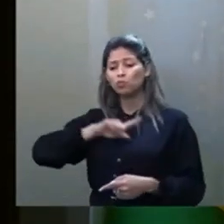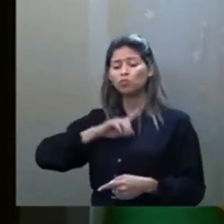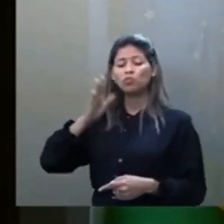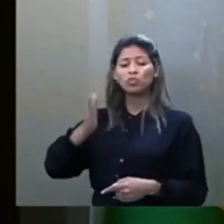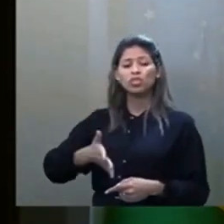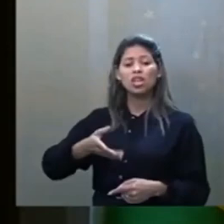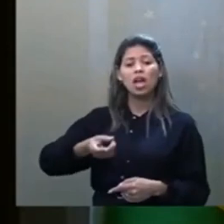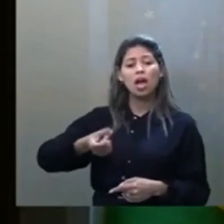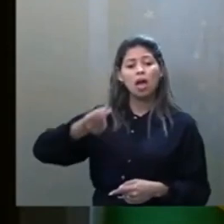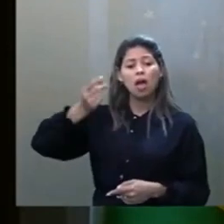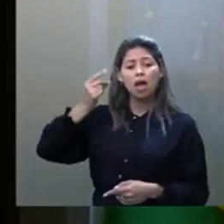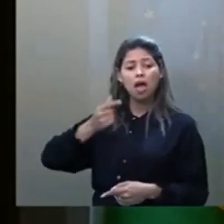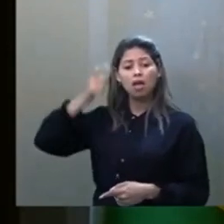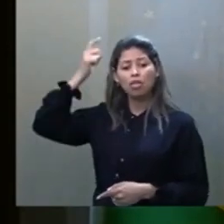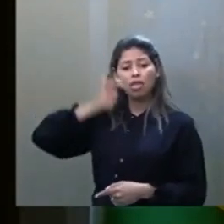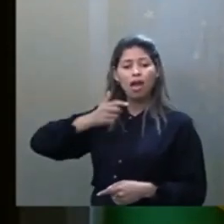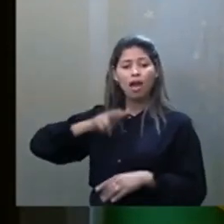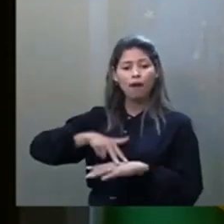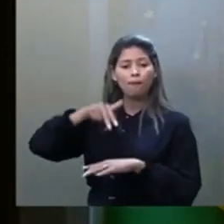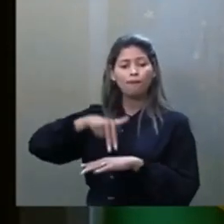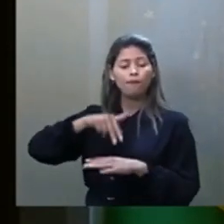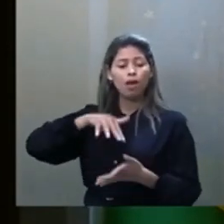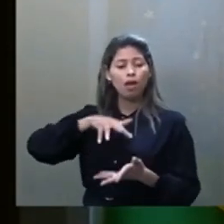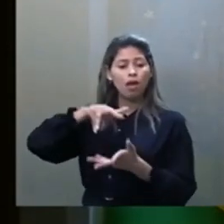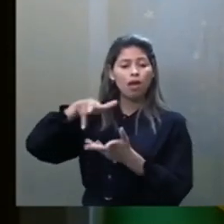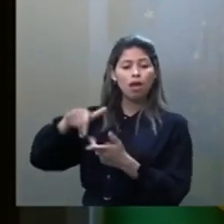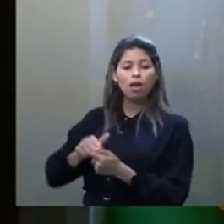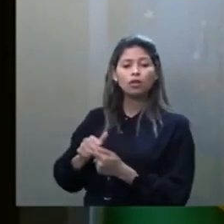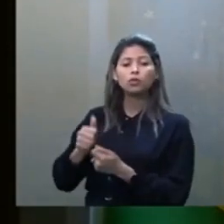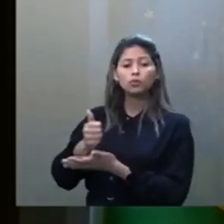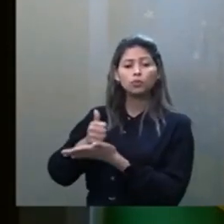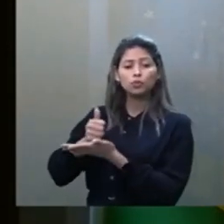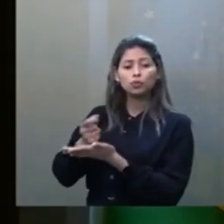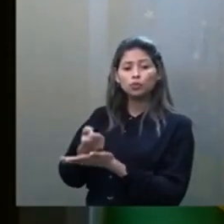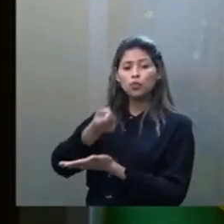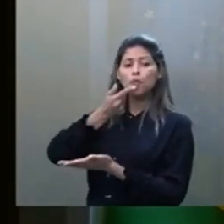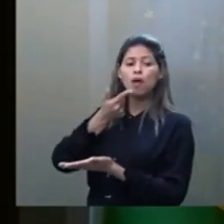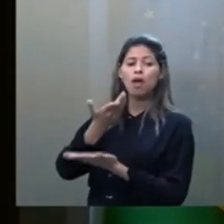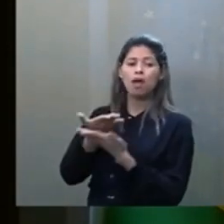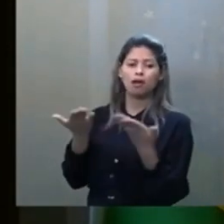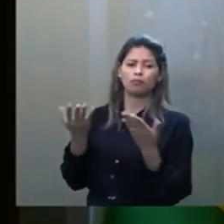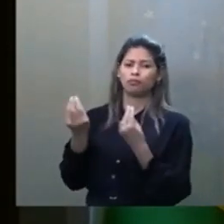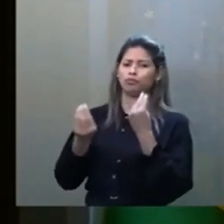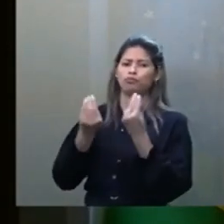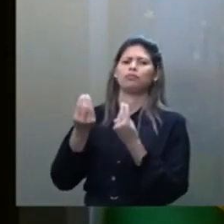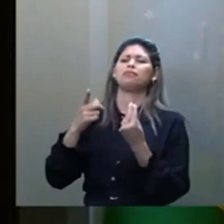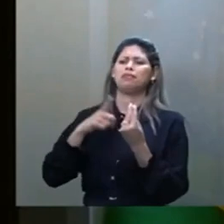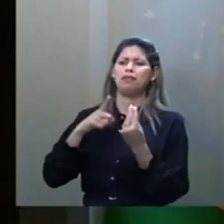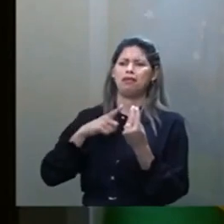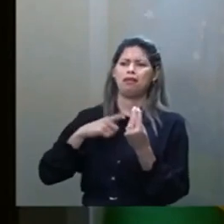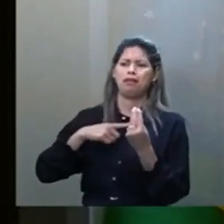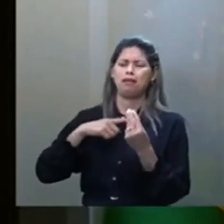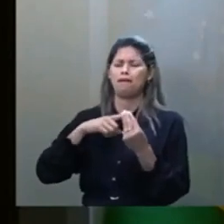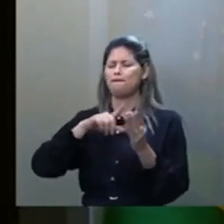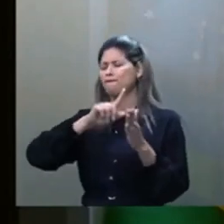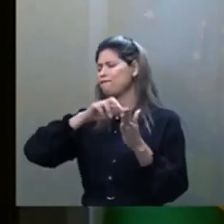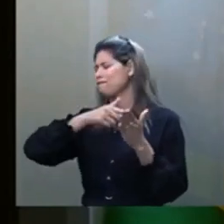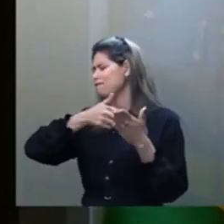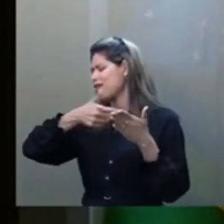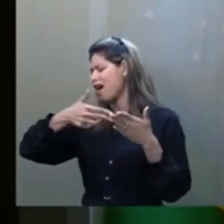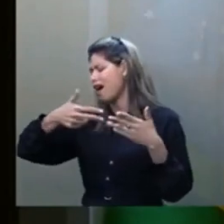anticoncepcionais, a aplicação suave, compreensível humanitária, nós temos dezenas de métodos anticoncepcionais,